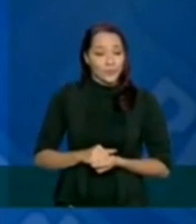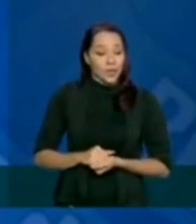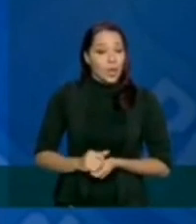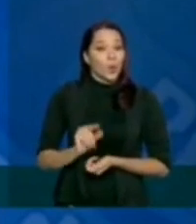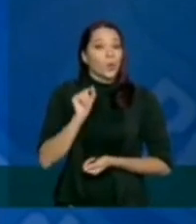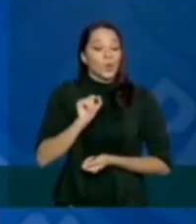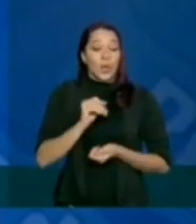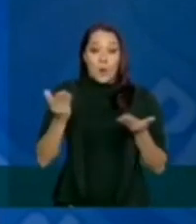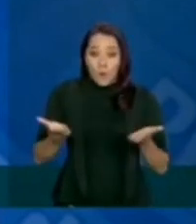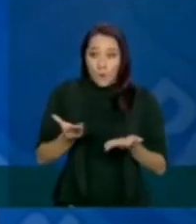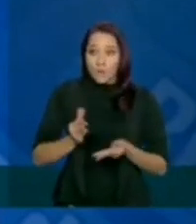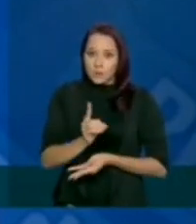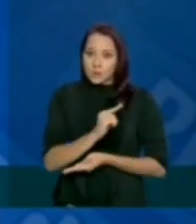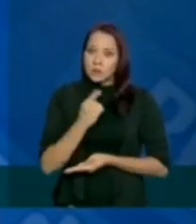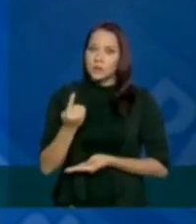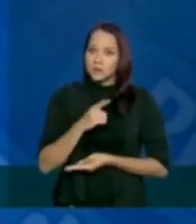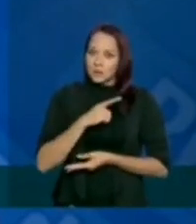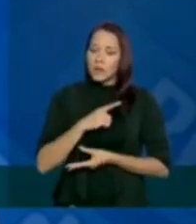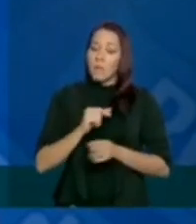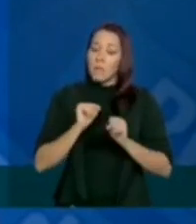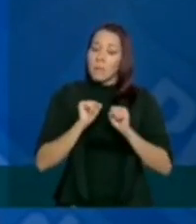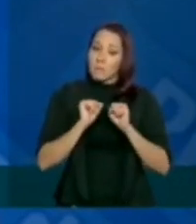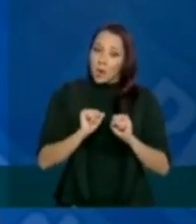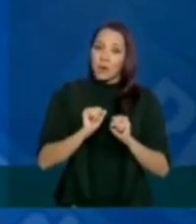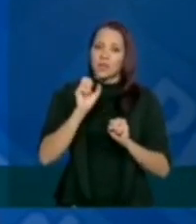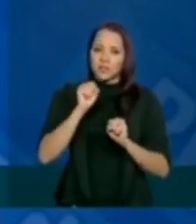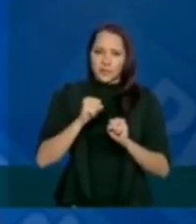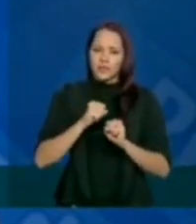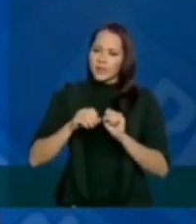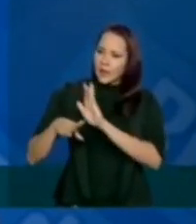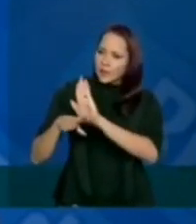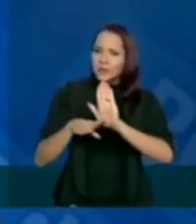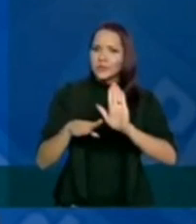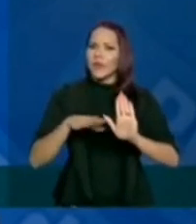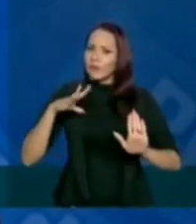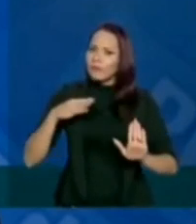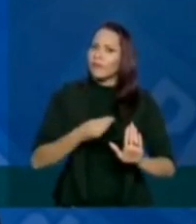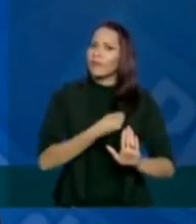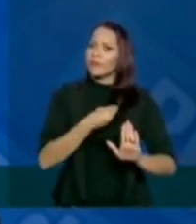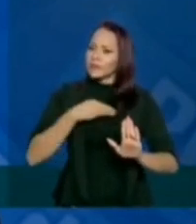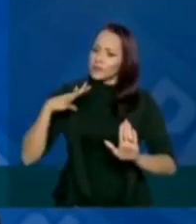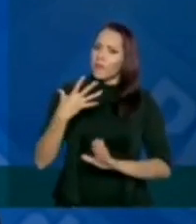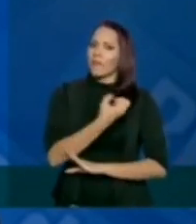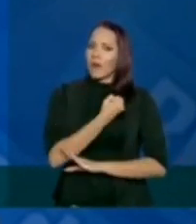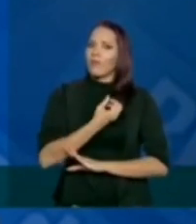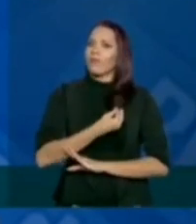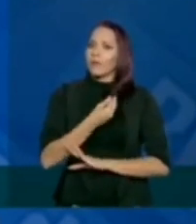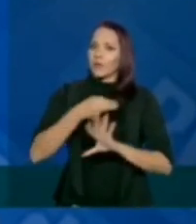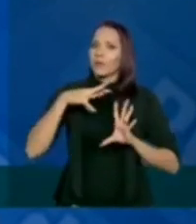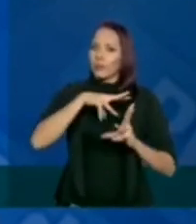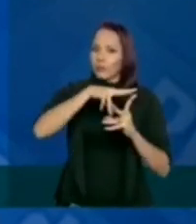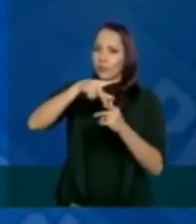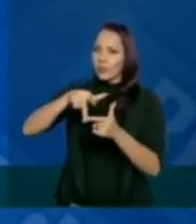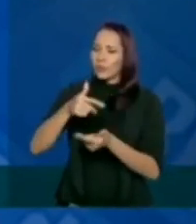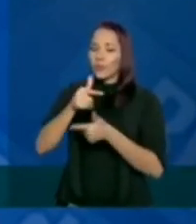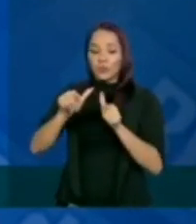passando hoje, poderá, sim, salvar muitas vidas lá fora. Não estamos